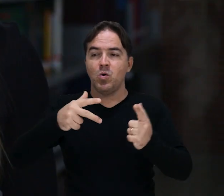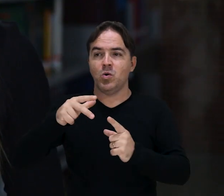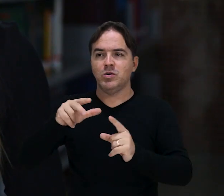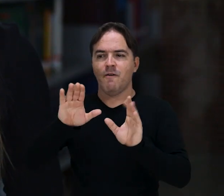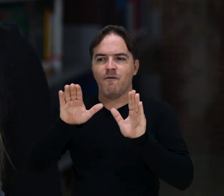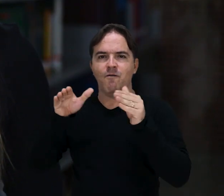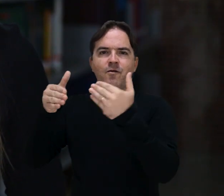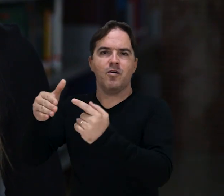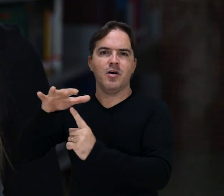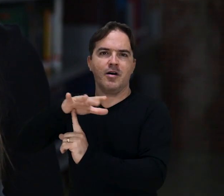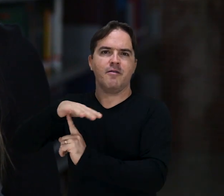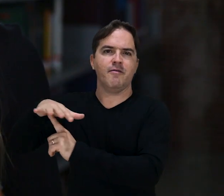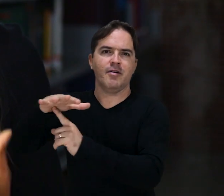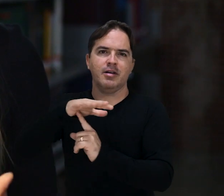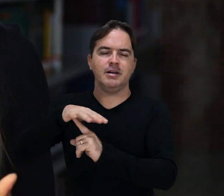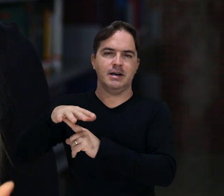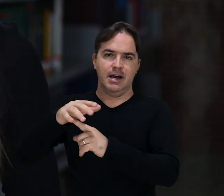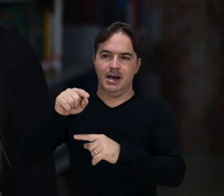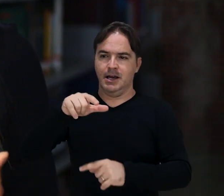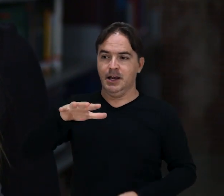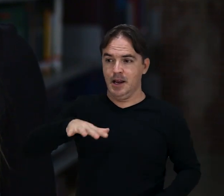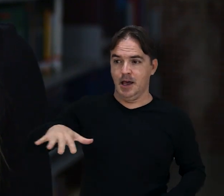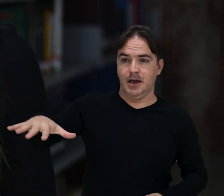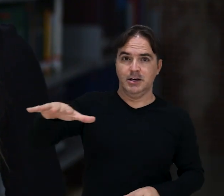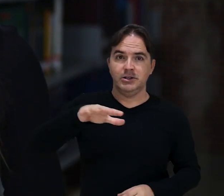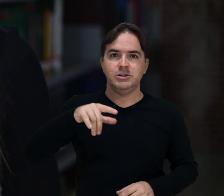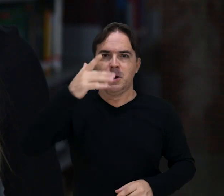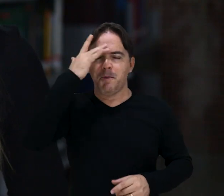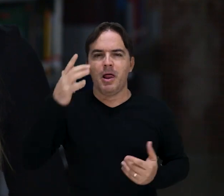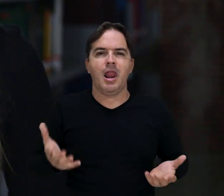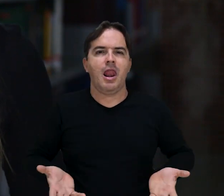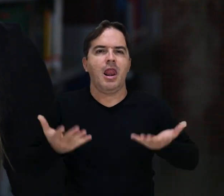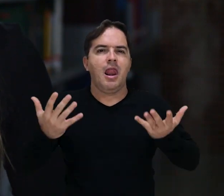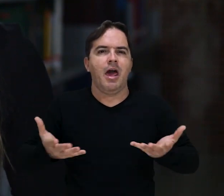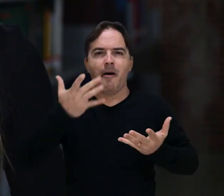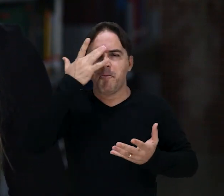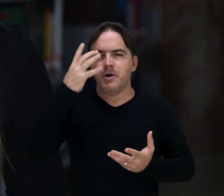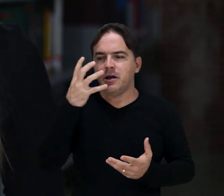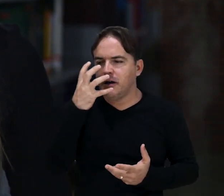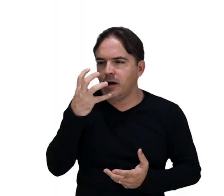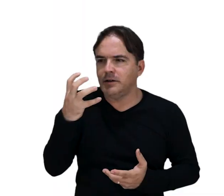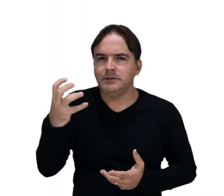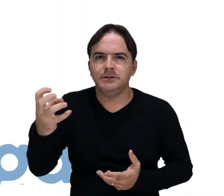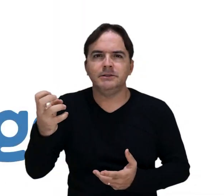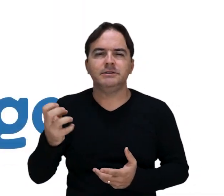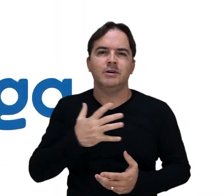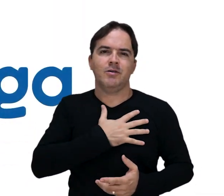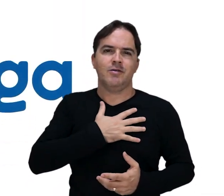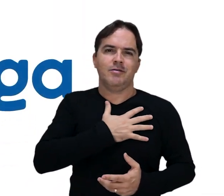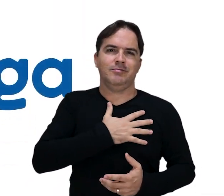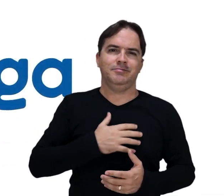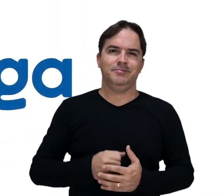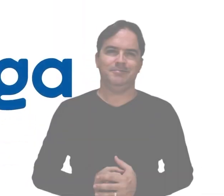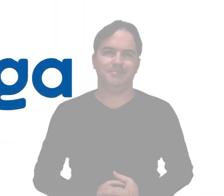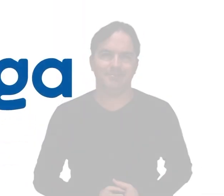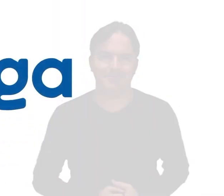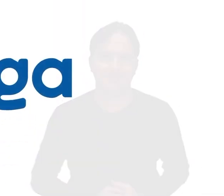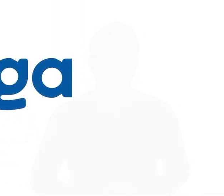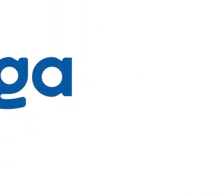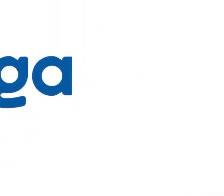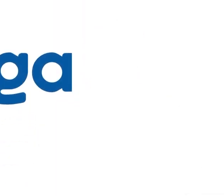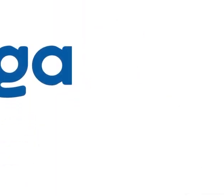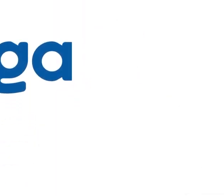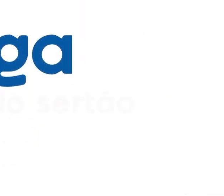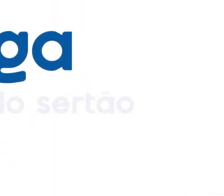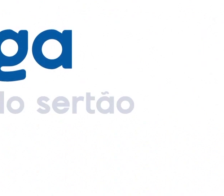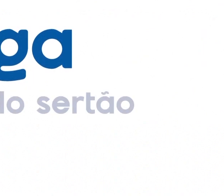sertão, a nossa região, para deixar a leitura mais leve e mais atrativa para o público. Música